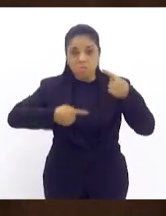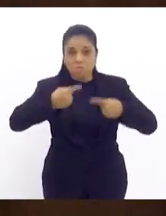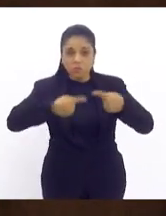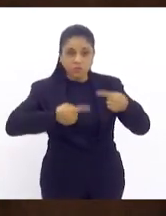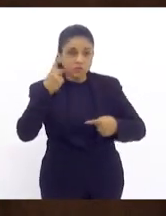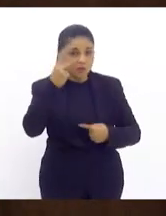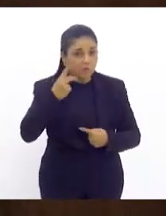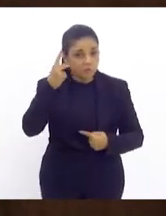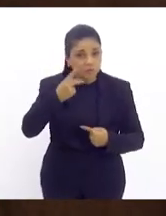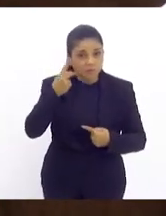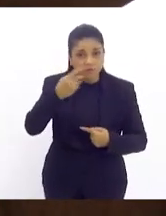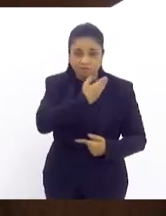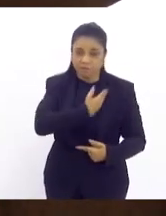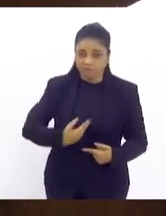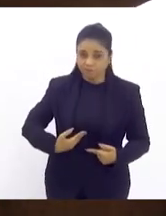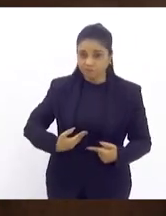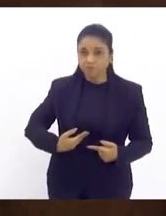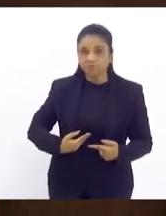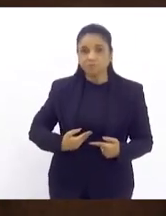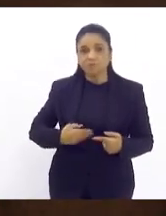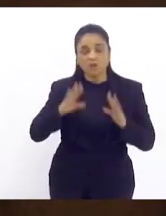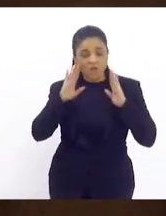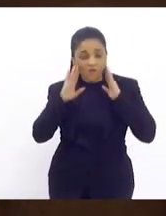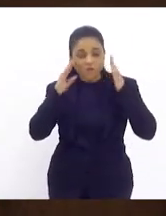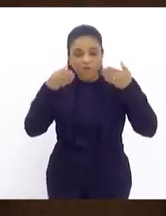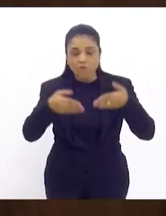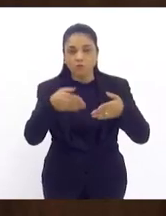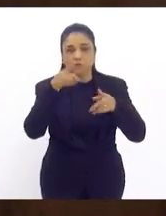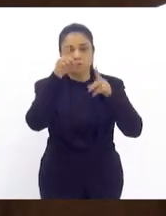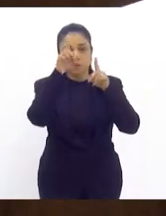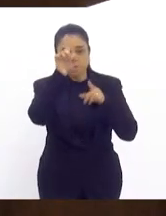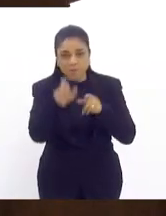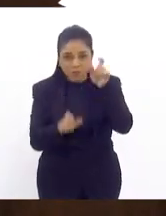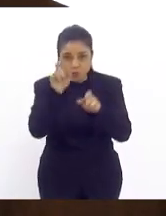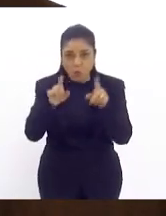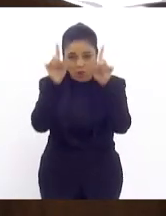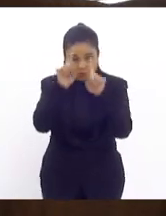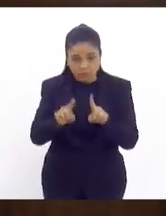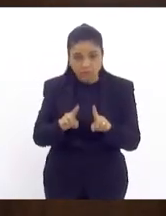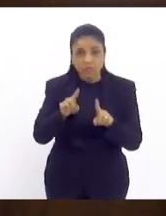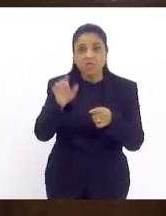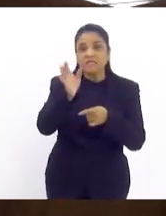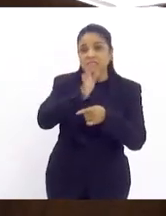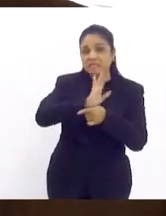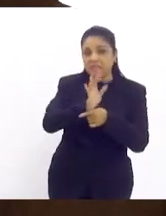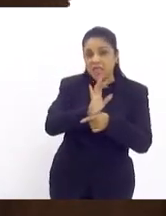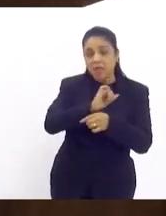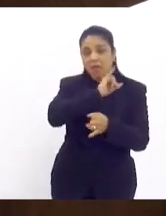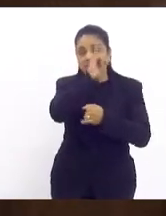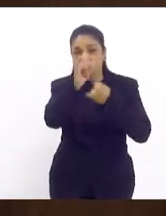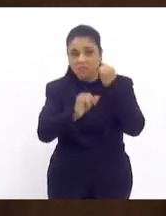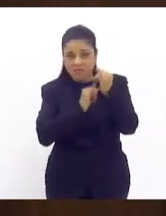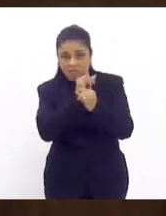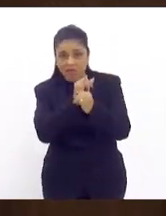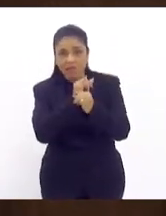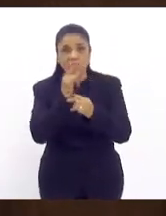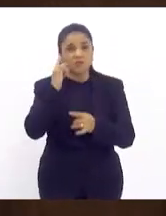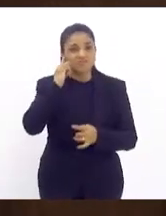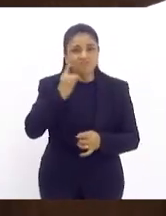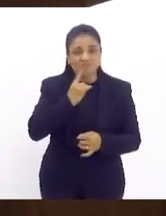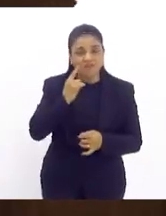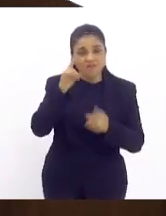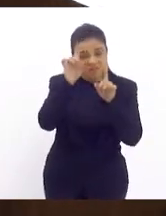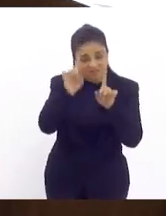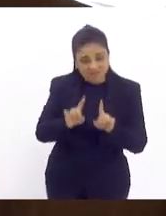para essas pessoas então tanto no cinema quanto na internet ainda mais essa deficiência que uma deficiência que